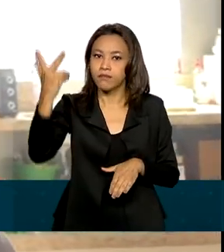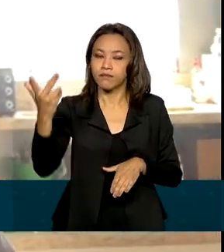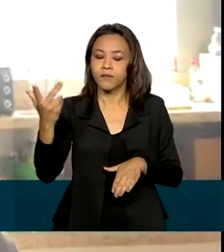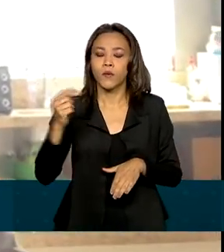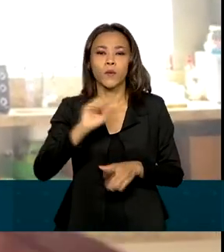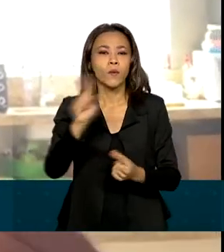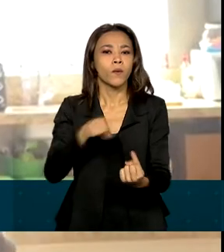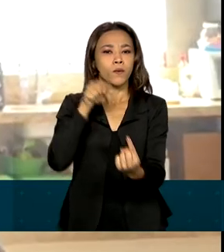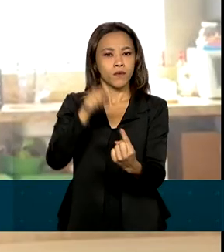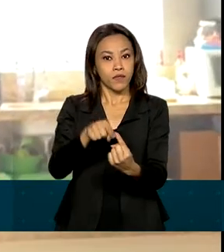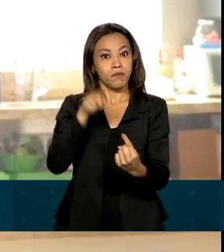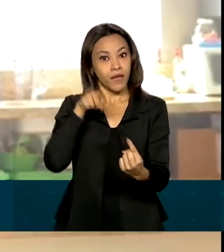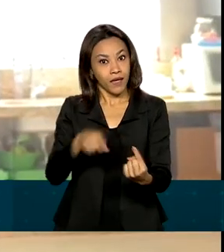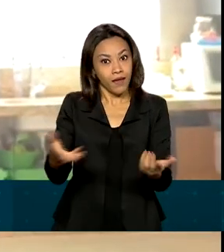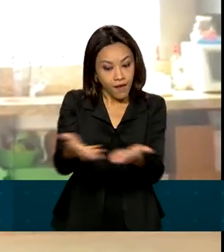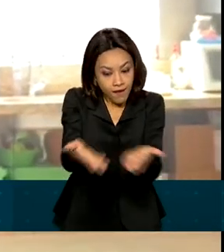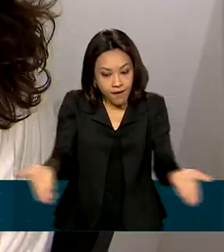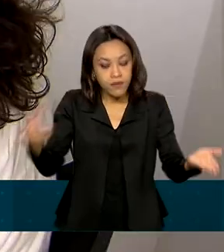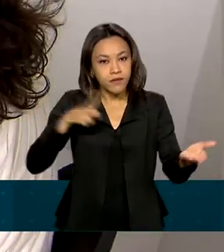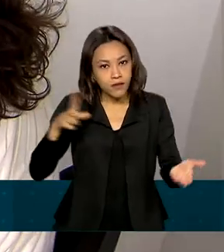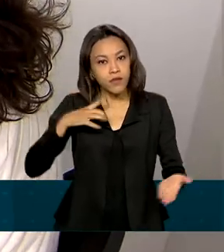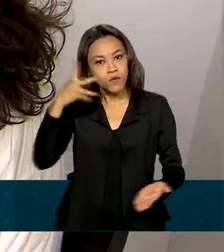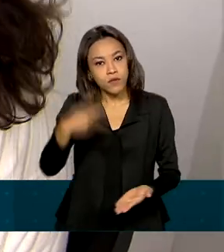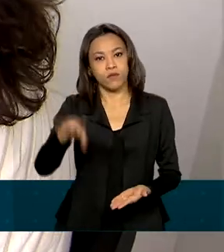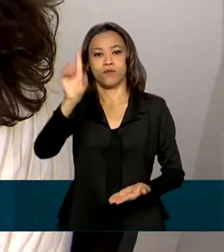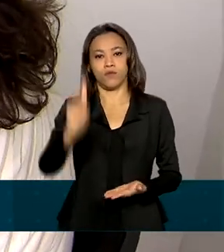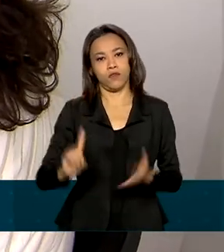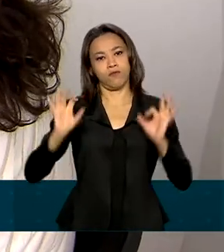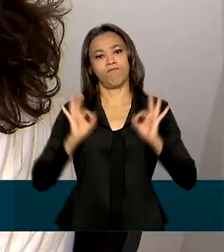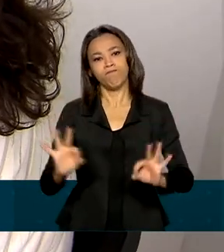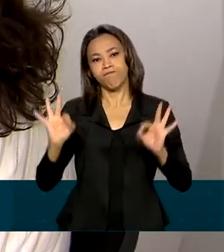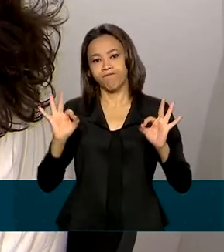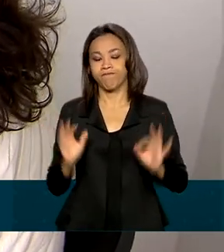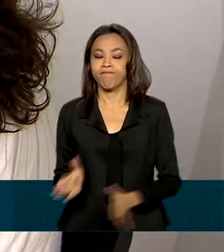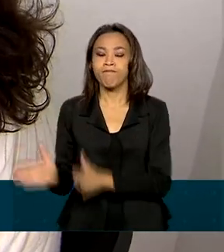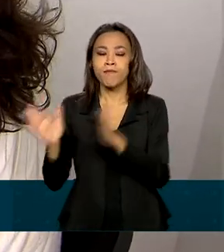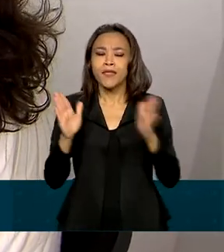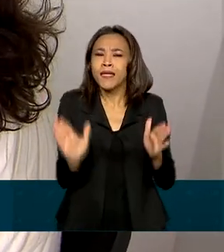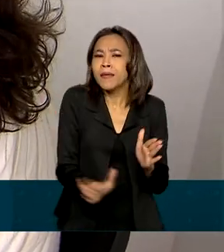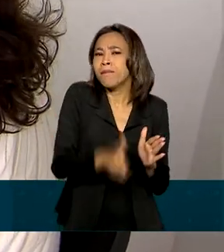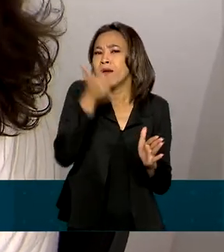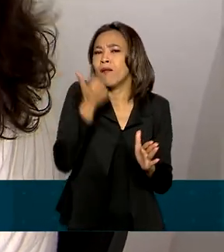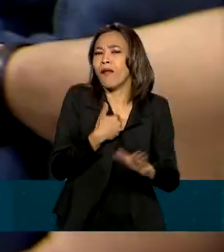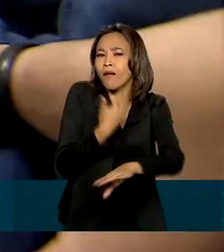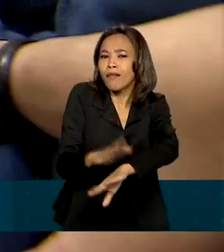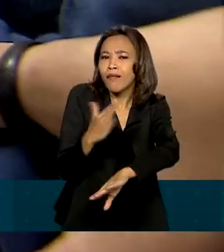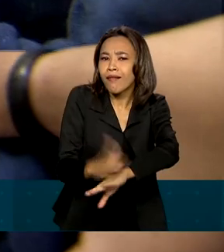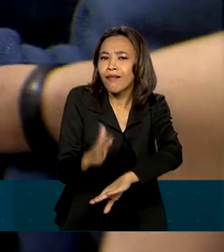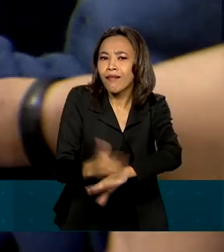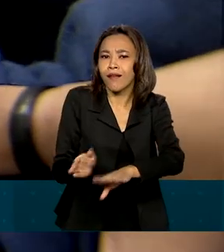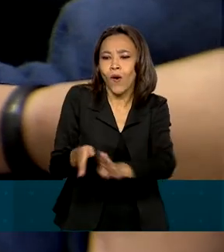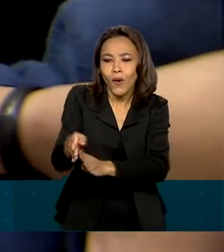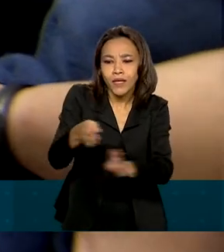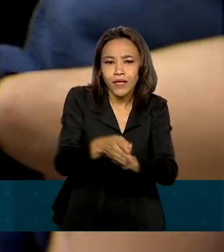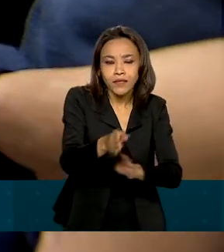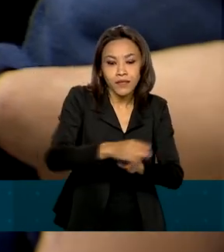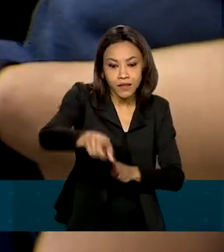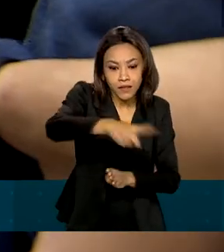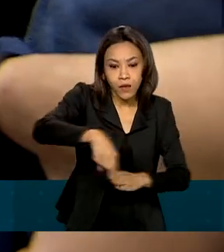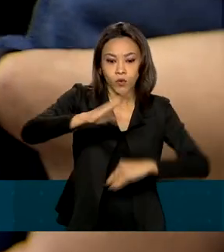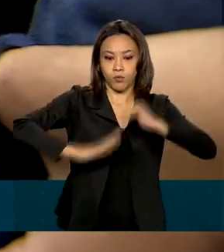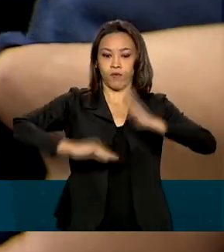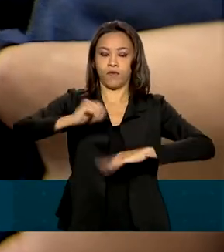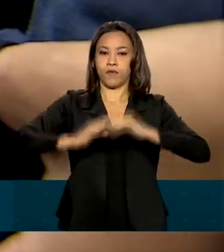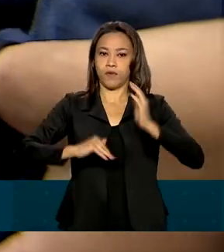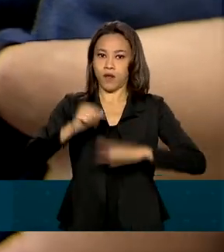a fim de restabelecer aquele direito. E para melhorar a formação dos conselheiros tutelares e de quem atua em